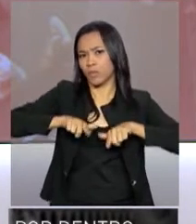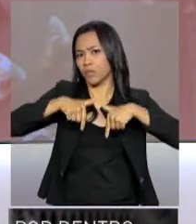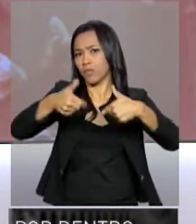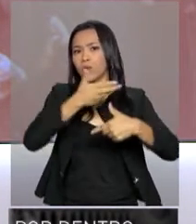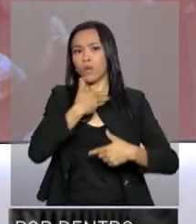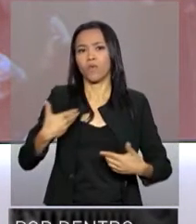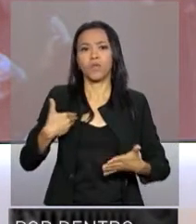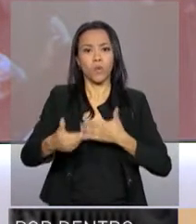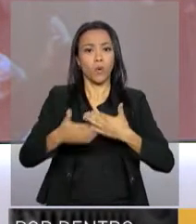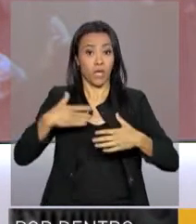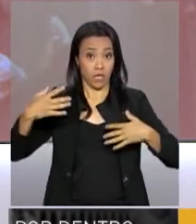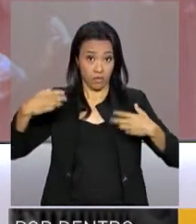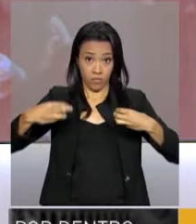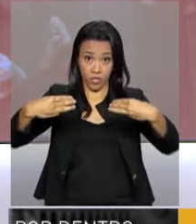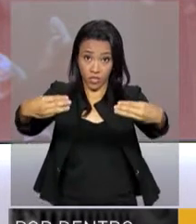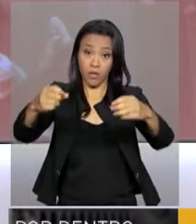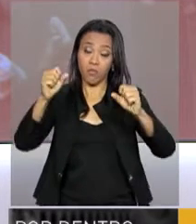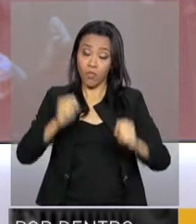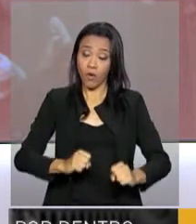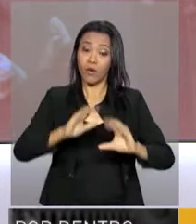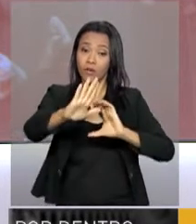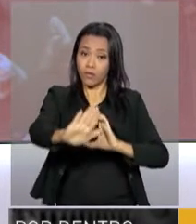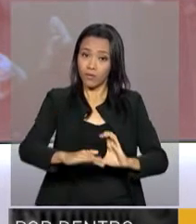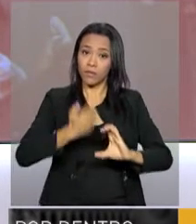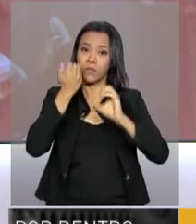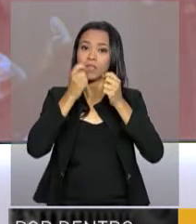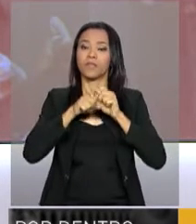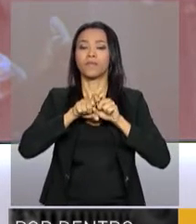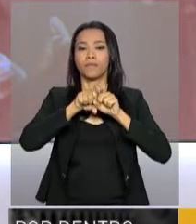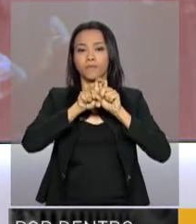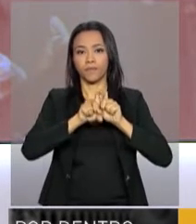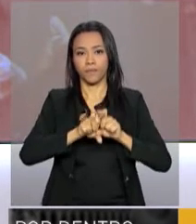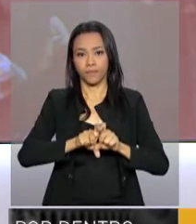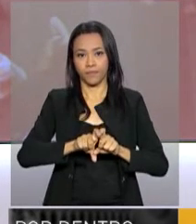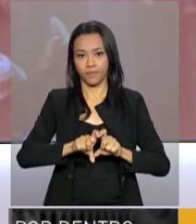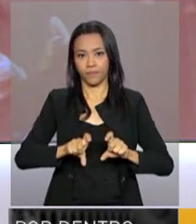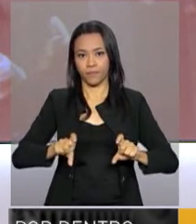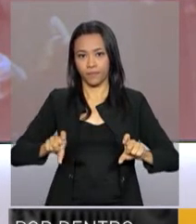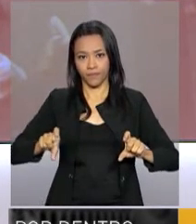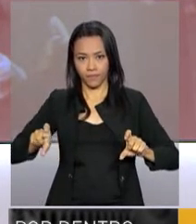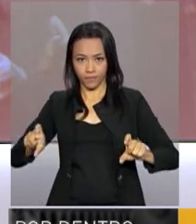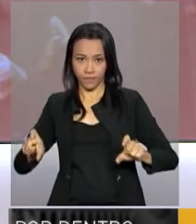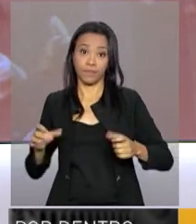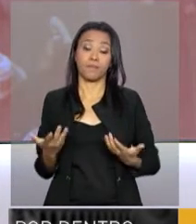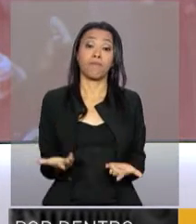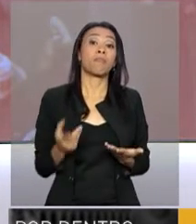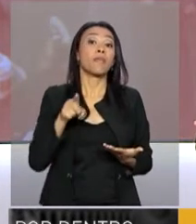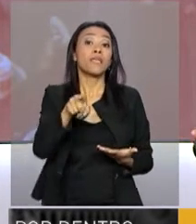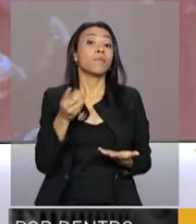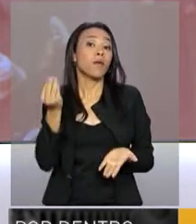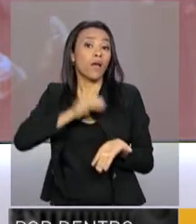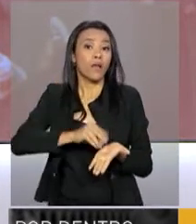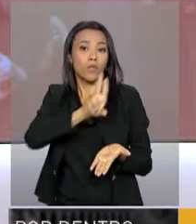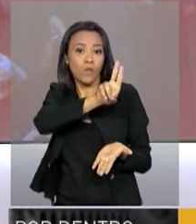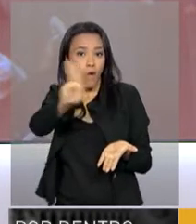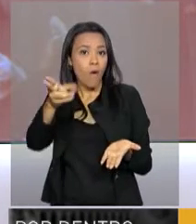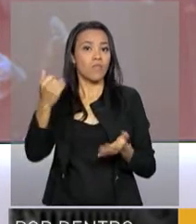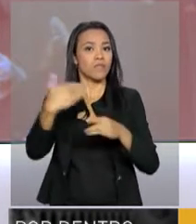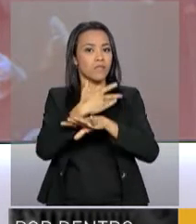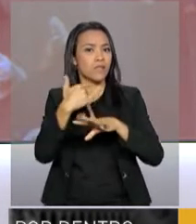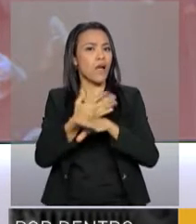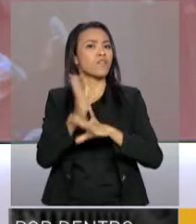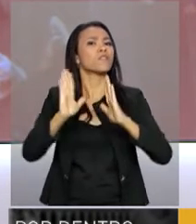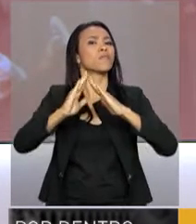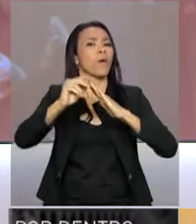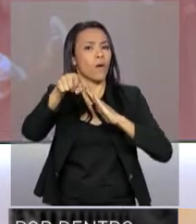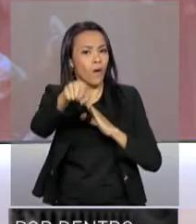qualquer ministério, escreva para por dentro do governo arroba presidencia.gov.br Informe o seu nome e a cidade onde